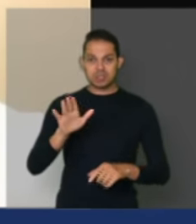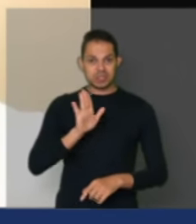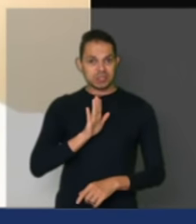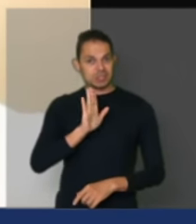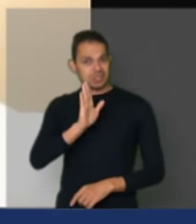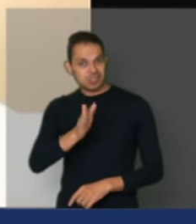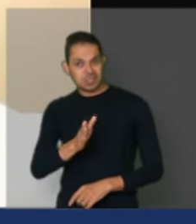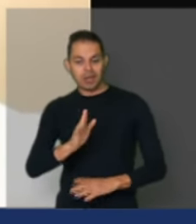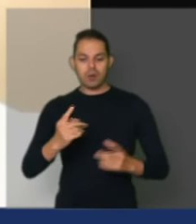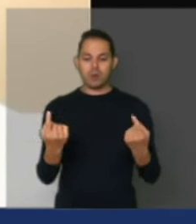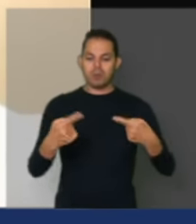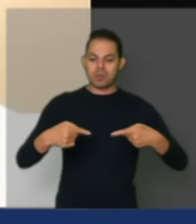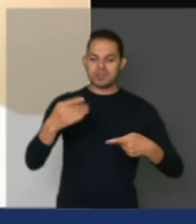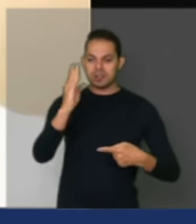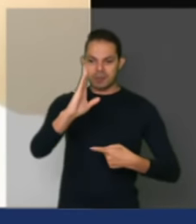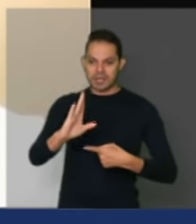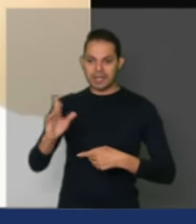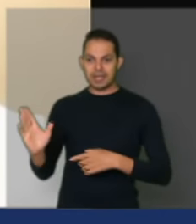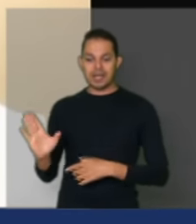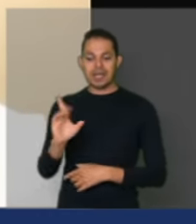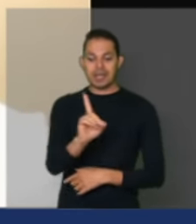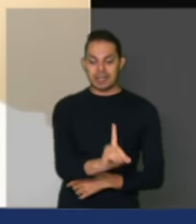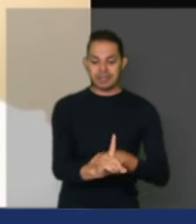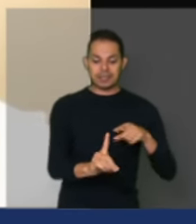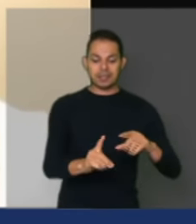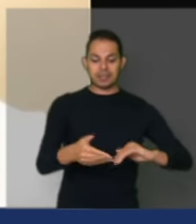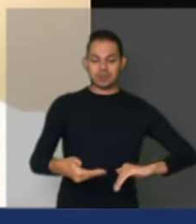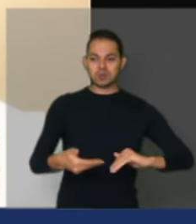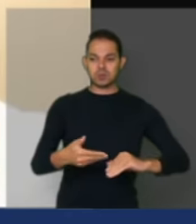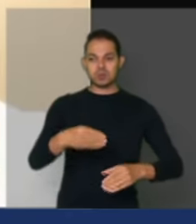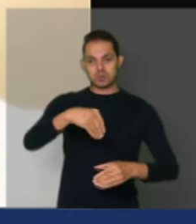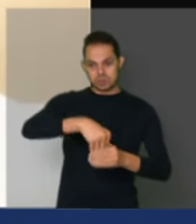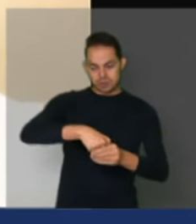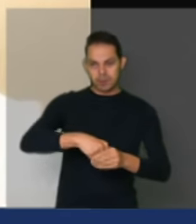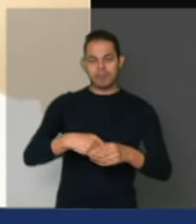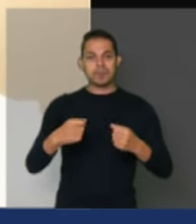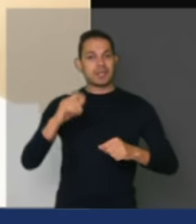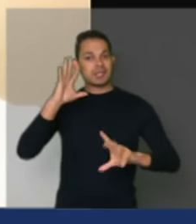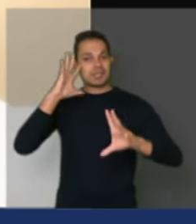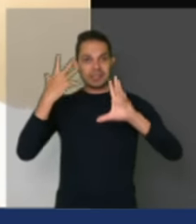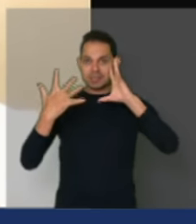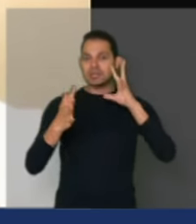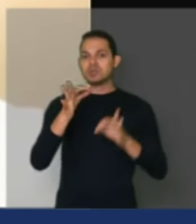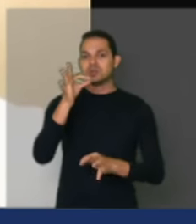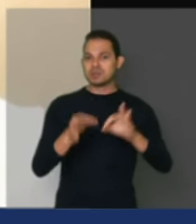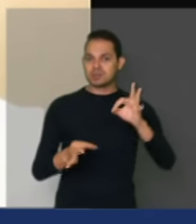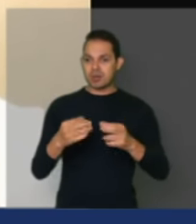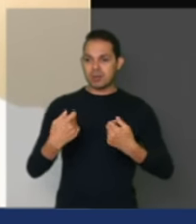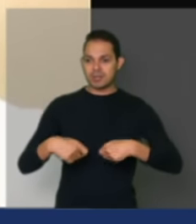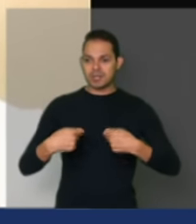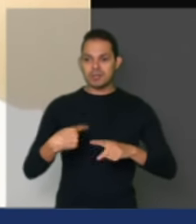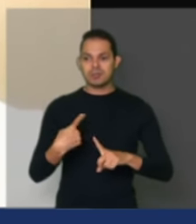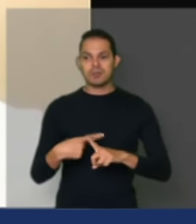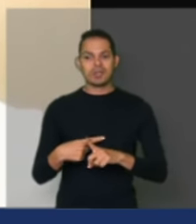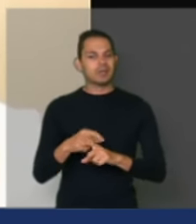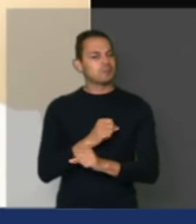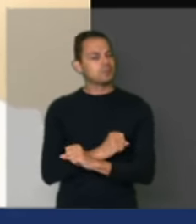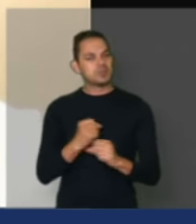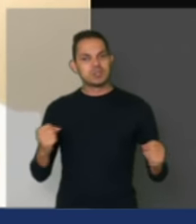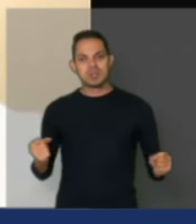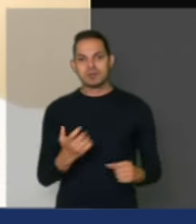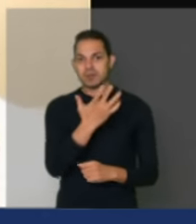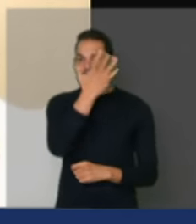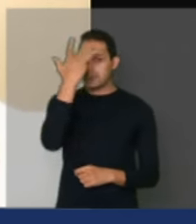oposição brasileira a comparecer ao Congresso Nacional. É preciso tomar medidas judiciais, porque não é possível alguém que